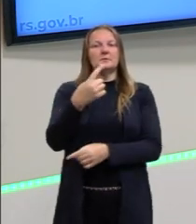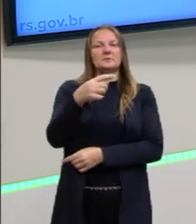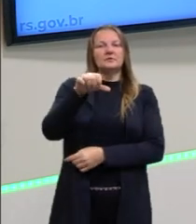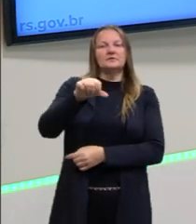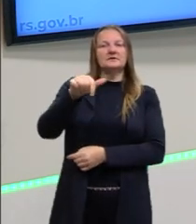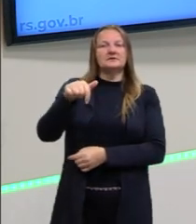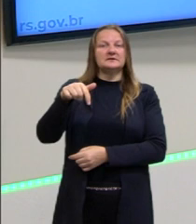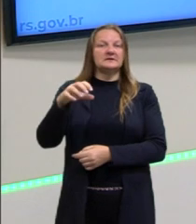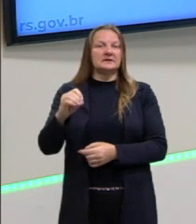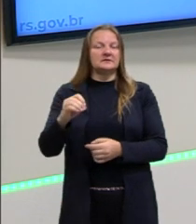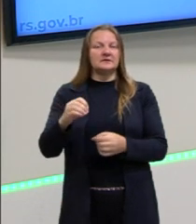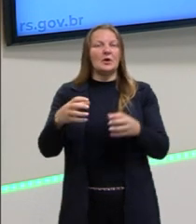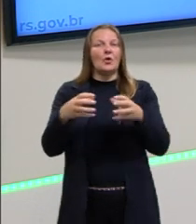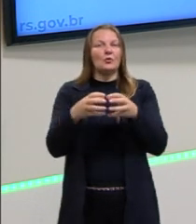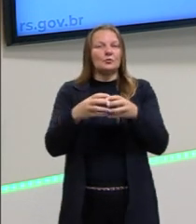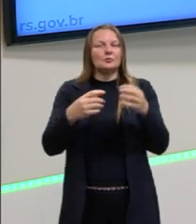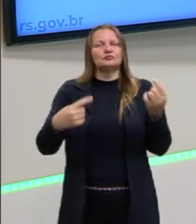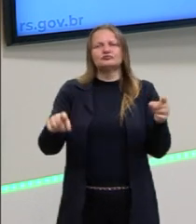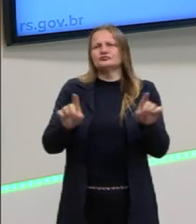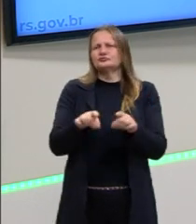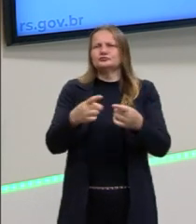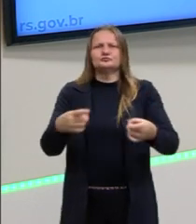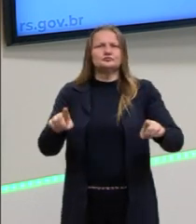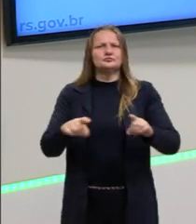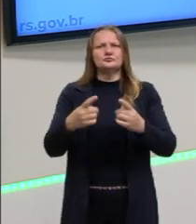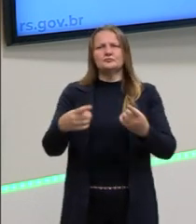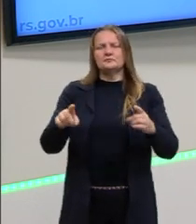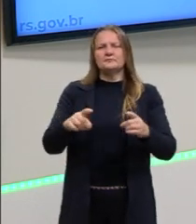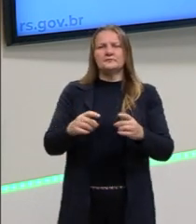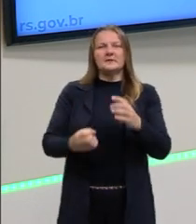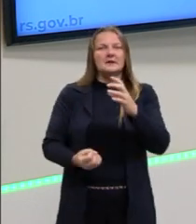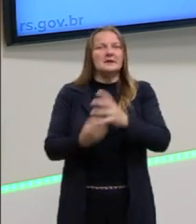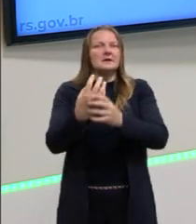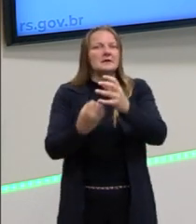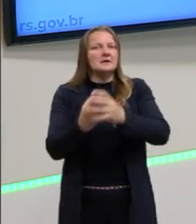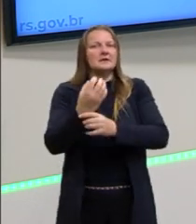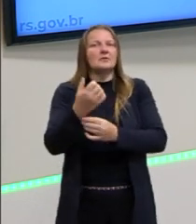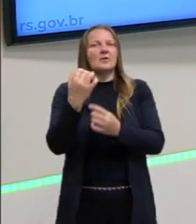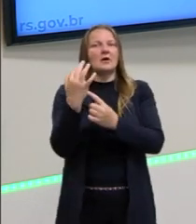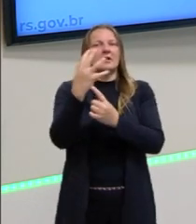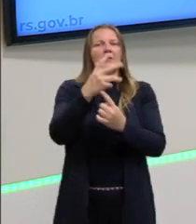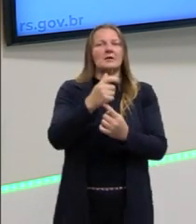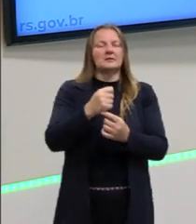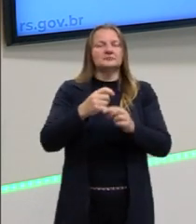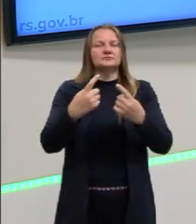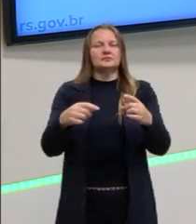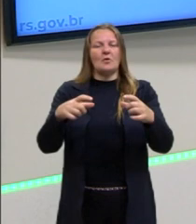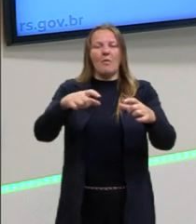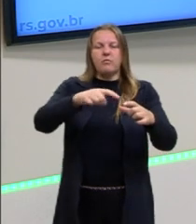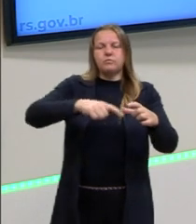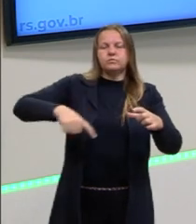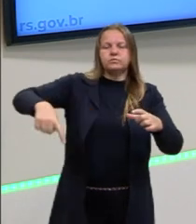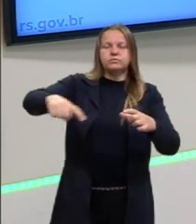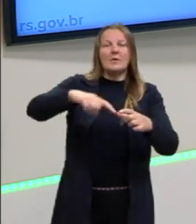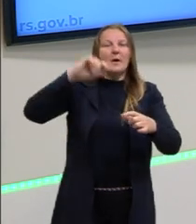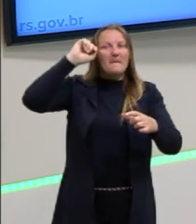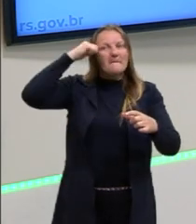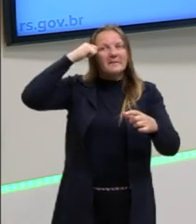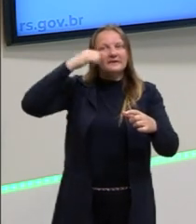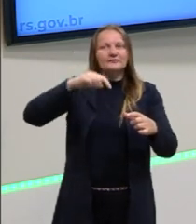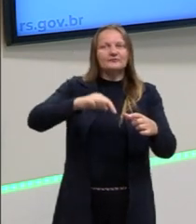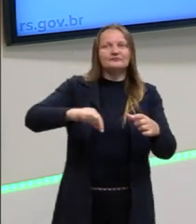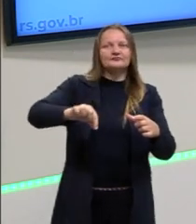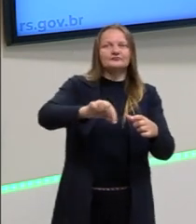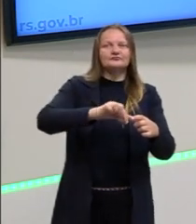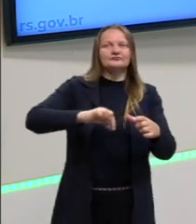bandas produziam a arte pela arte, né? Eles produziam os seus vinis, na época, preocupados em expressar a